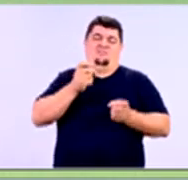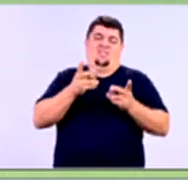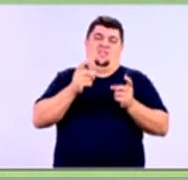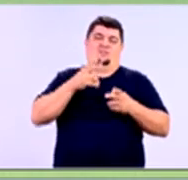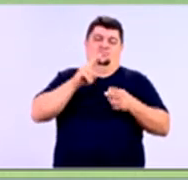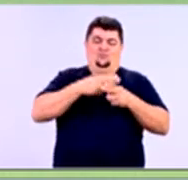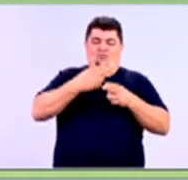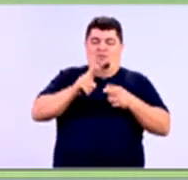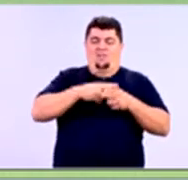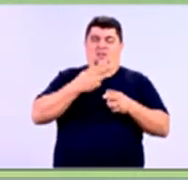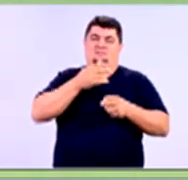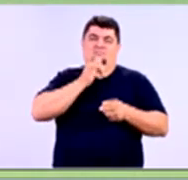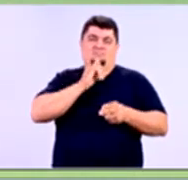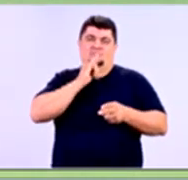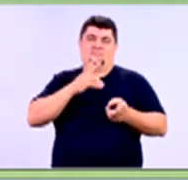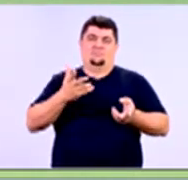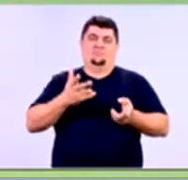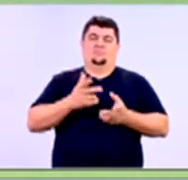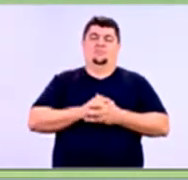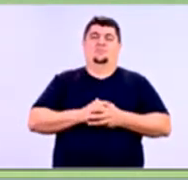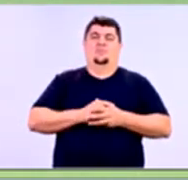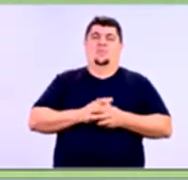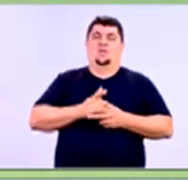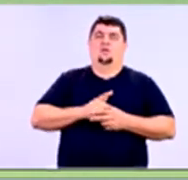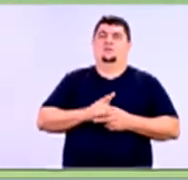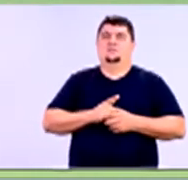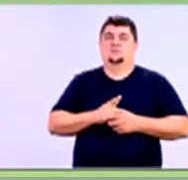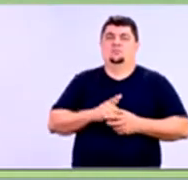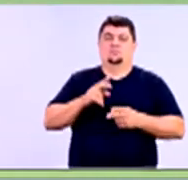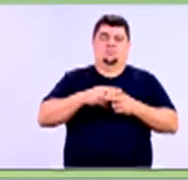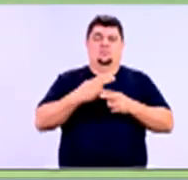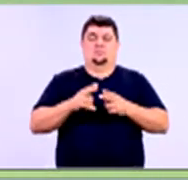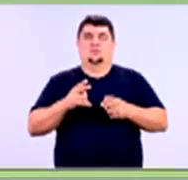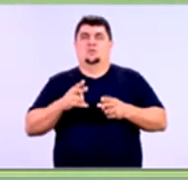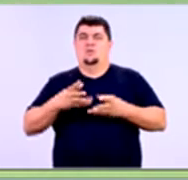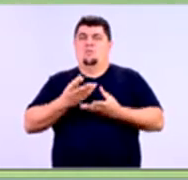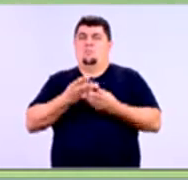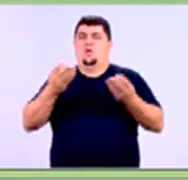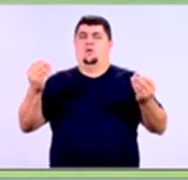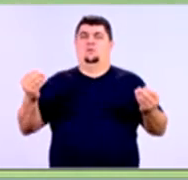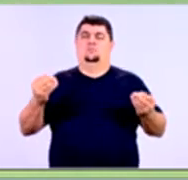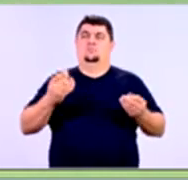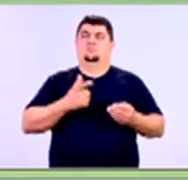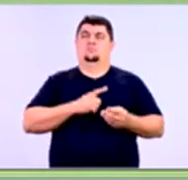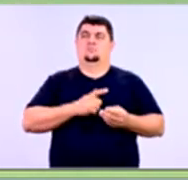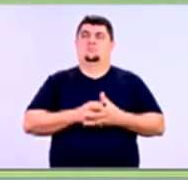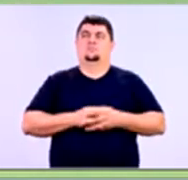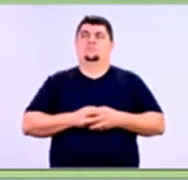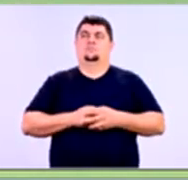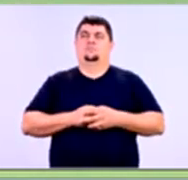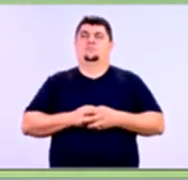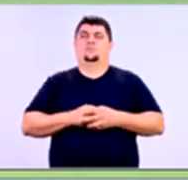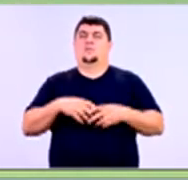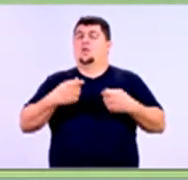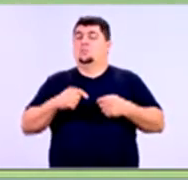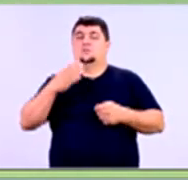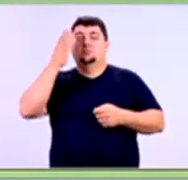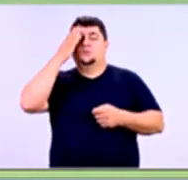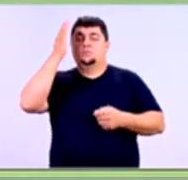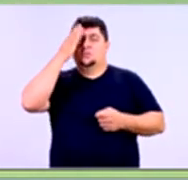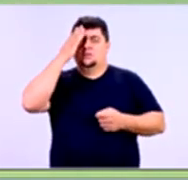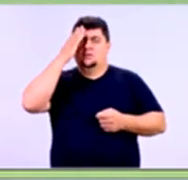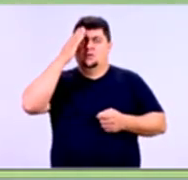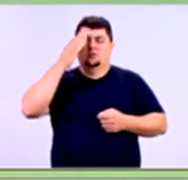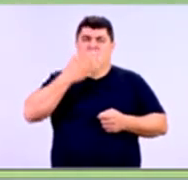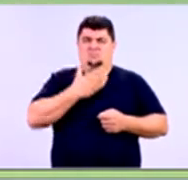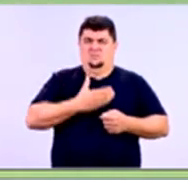uma empresa que vende chocolates de mais lucro, chocolates de mais valor agregado, eu tenho que saber, gente, no